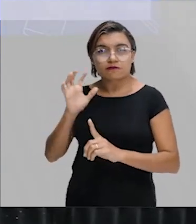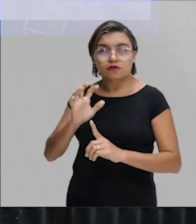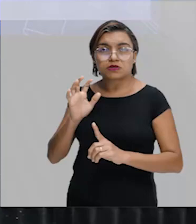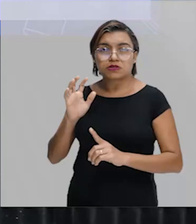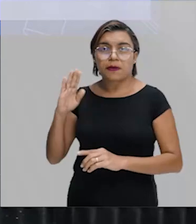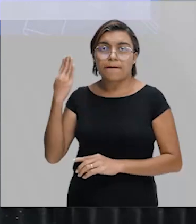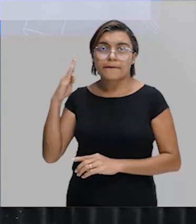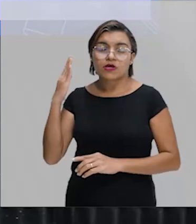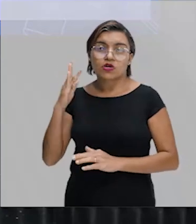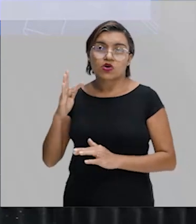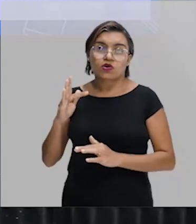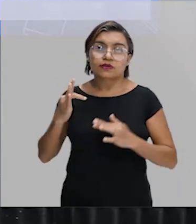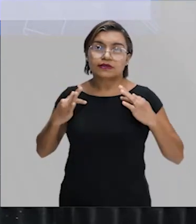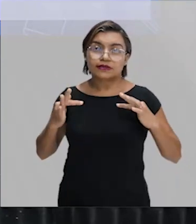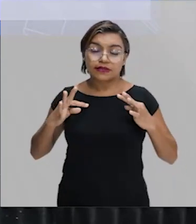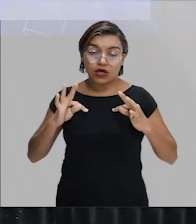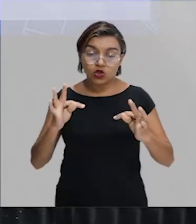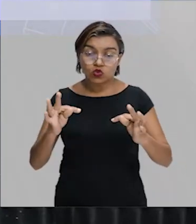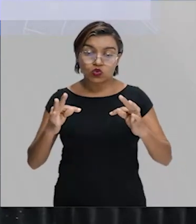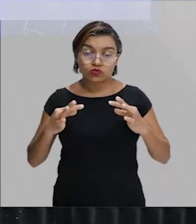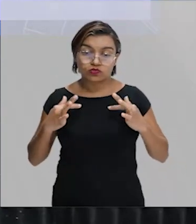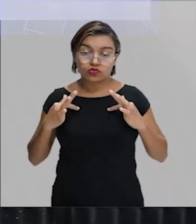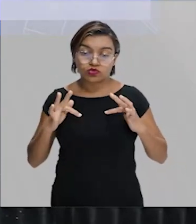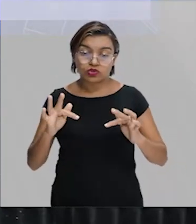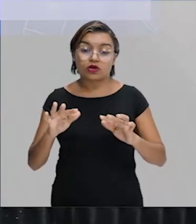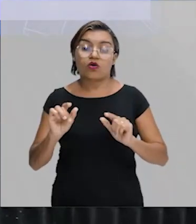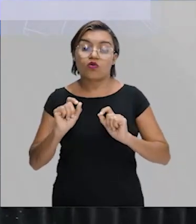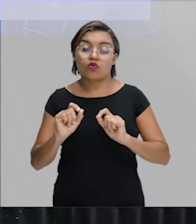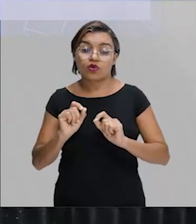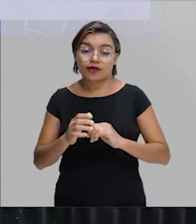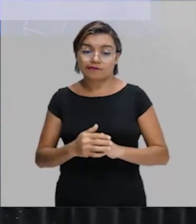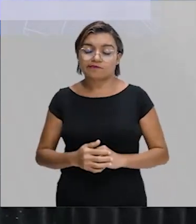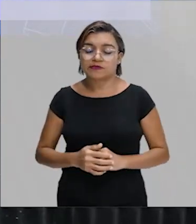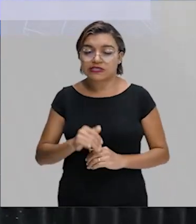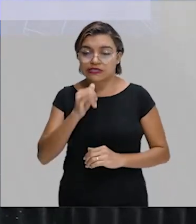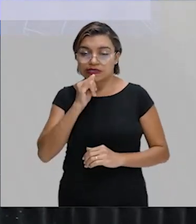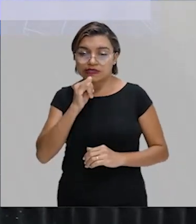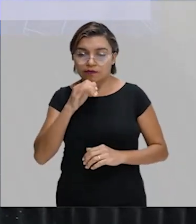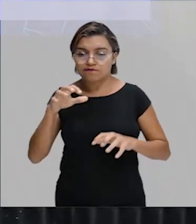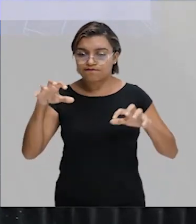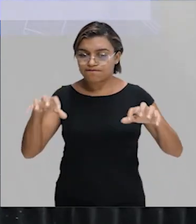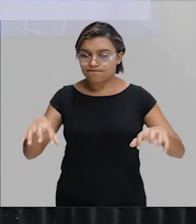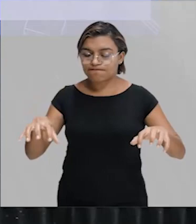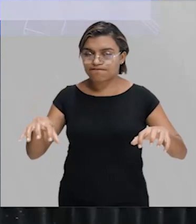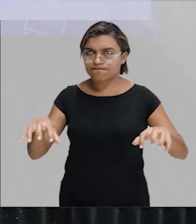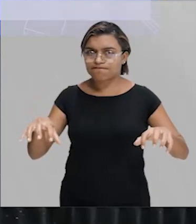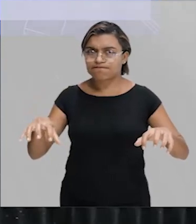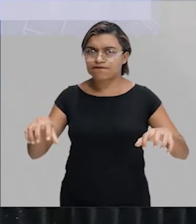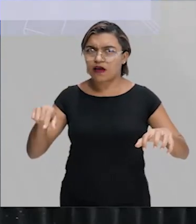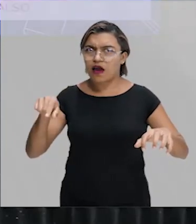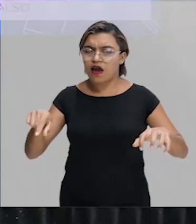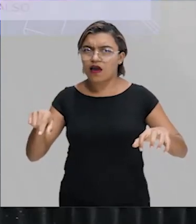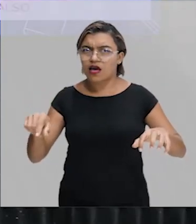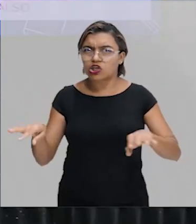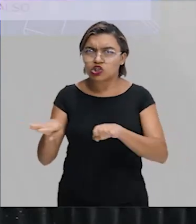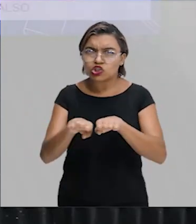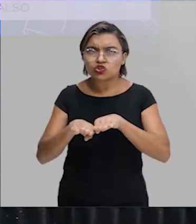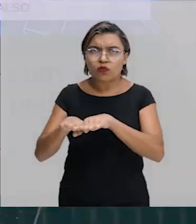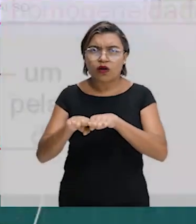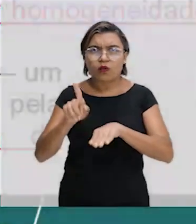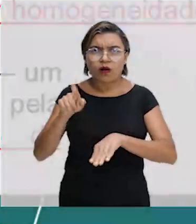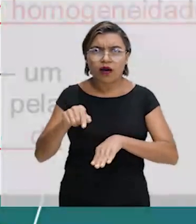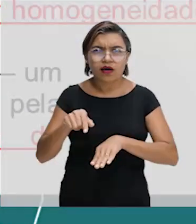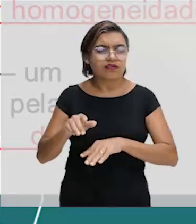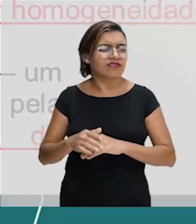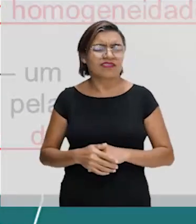alimentos. Ou seja, galera, essa disparidade entre urbano e rural não existe mais. Galerinha, a gente sabe, né? Isso aqui